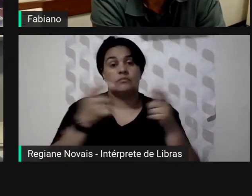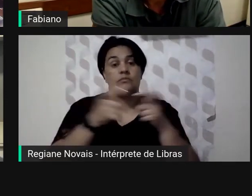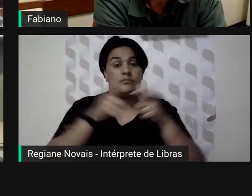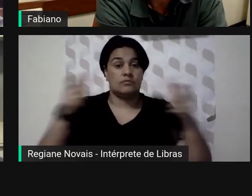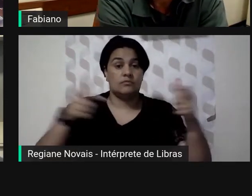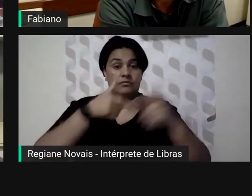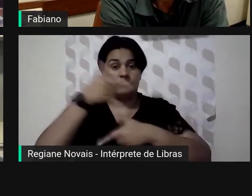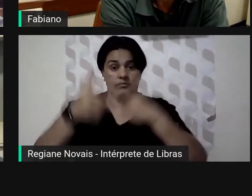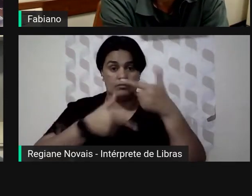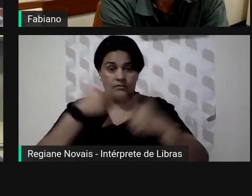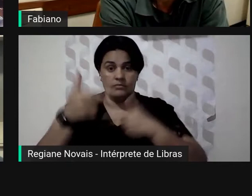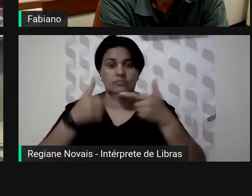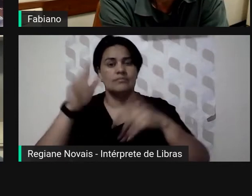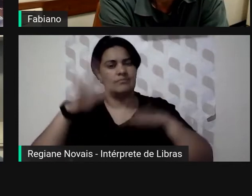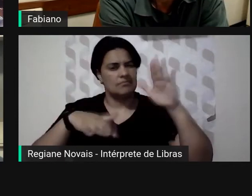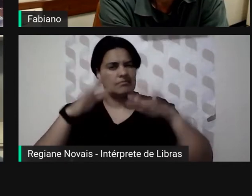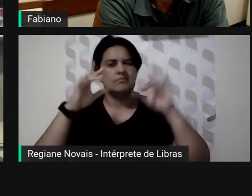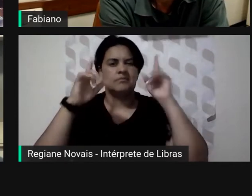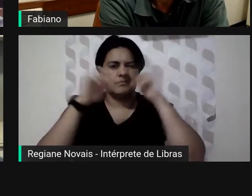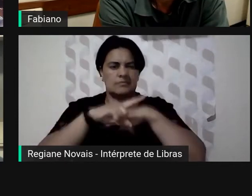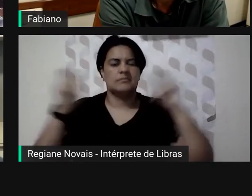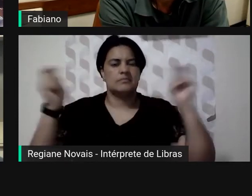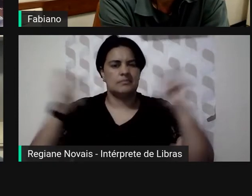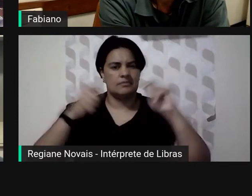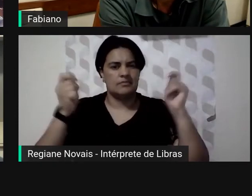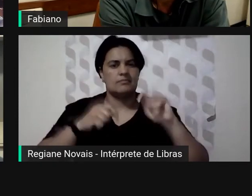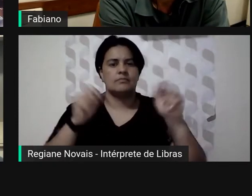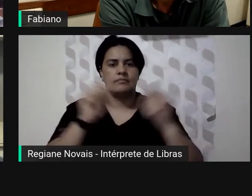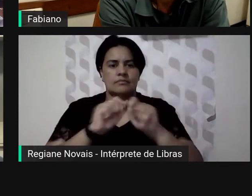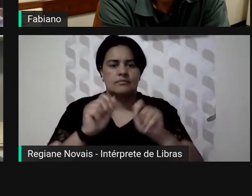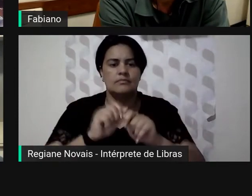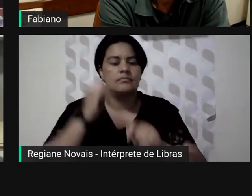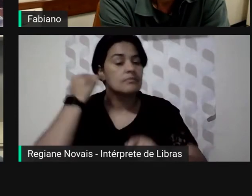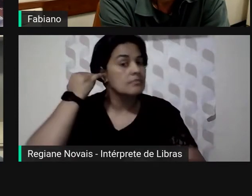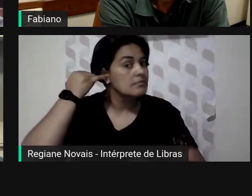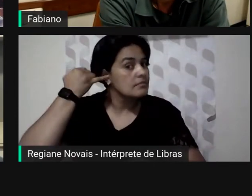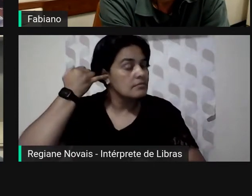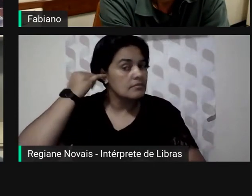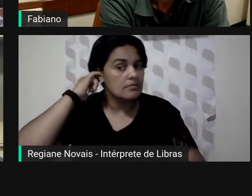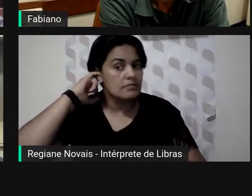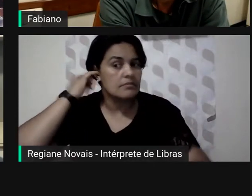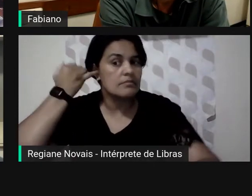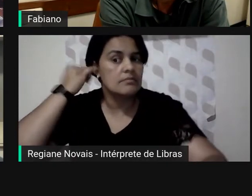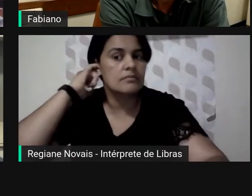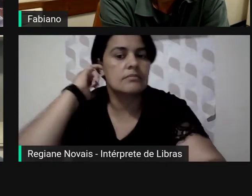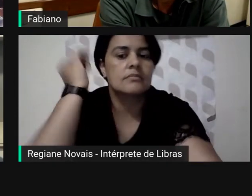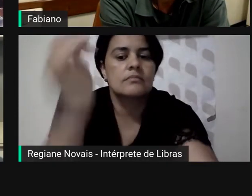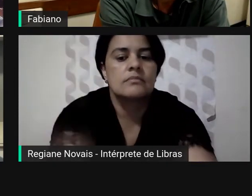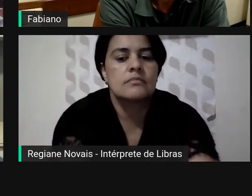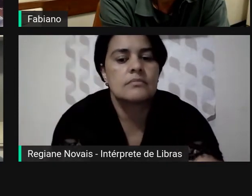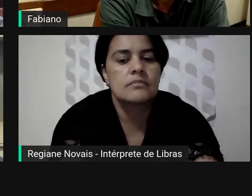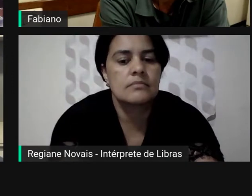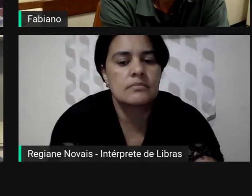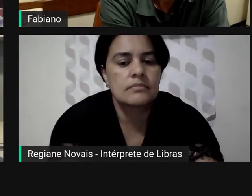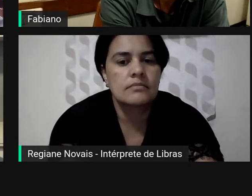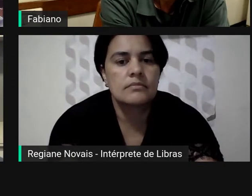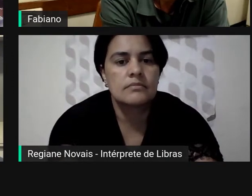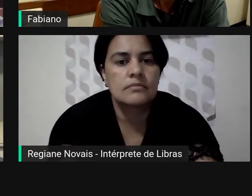desproporcional a capacidade de realização então se as pessoas do departamento